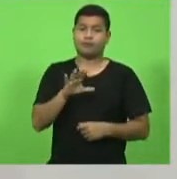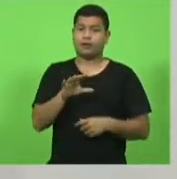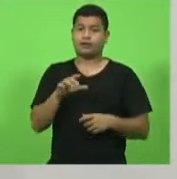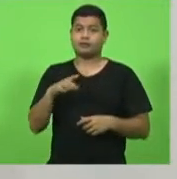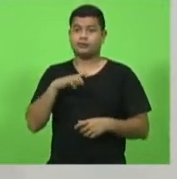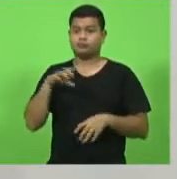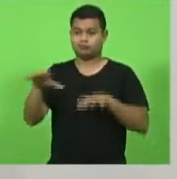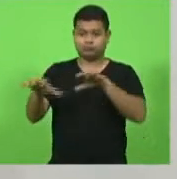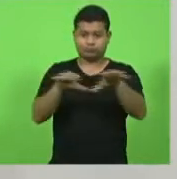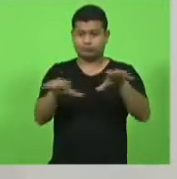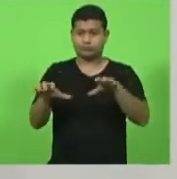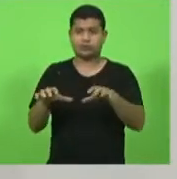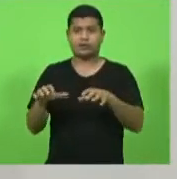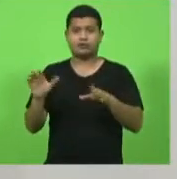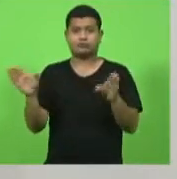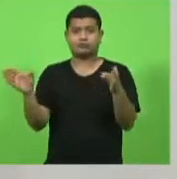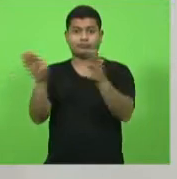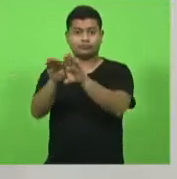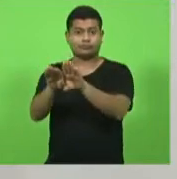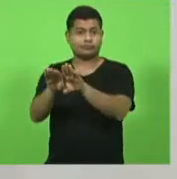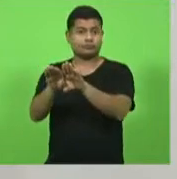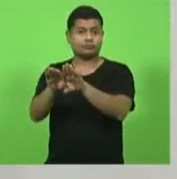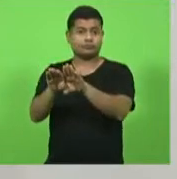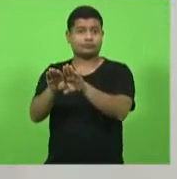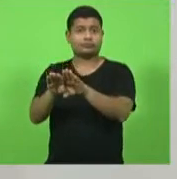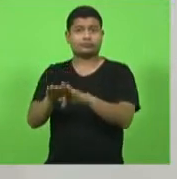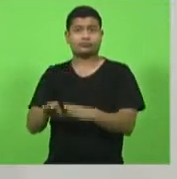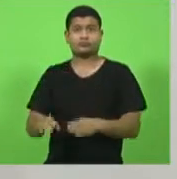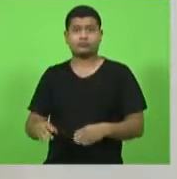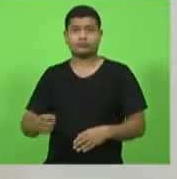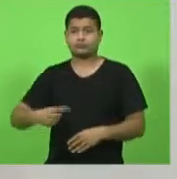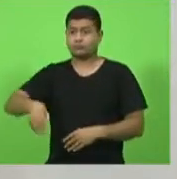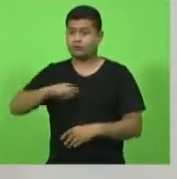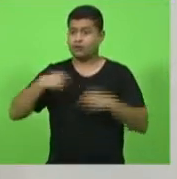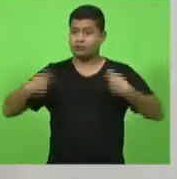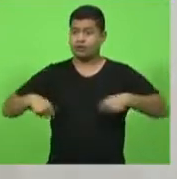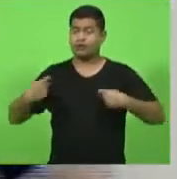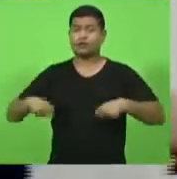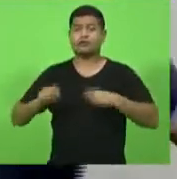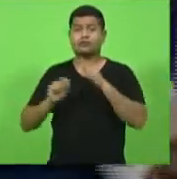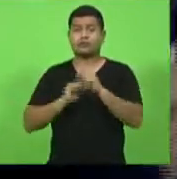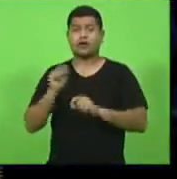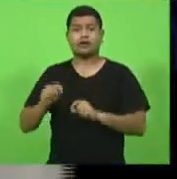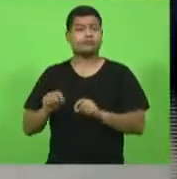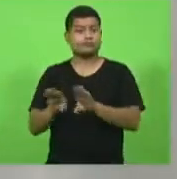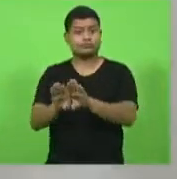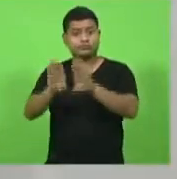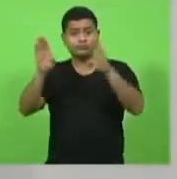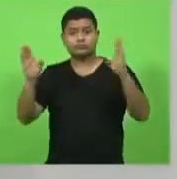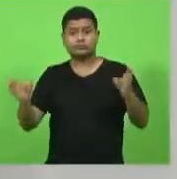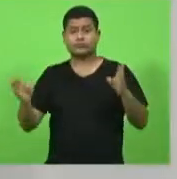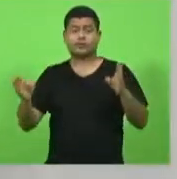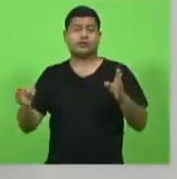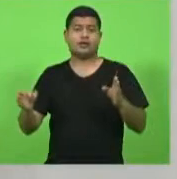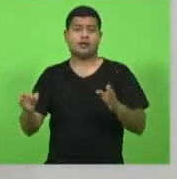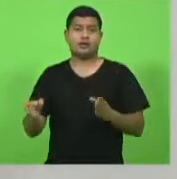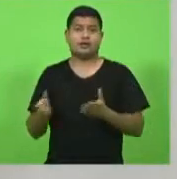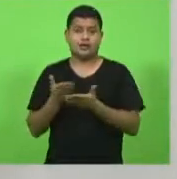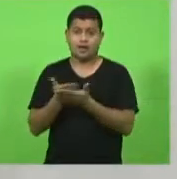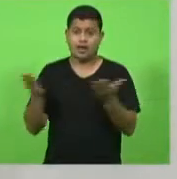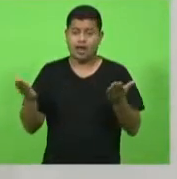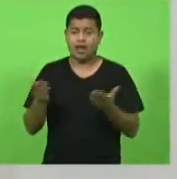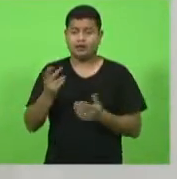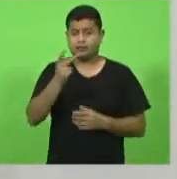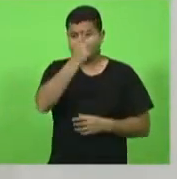fechados estão lacrados e nós precisamos abrir essa caixa para que as pessoas